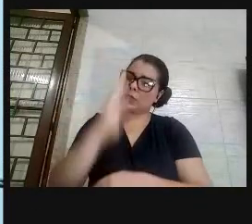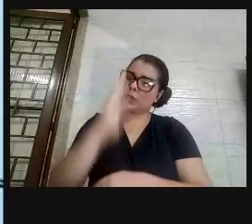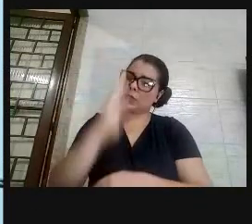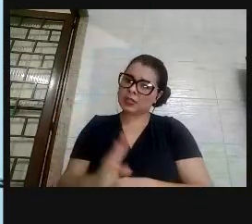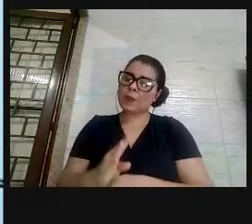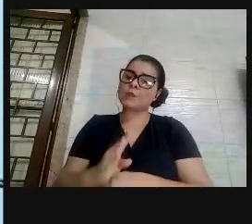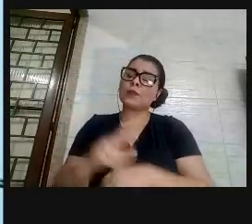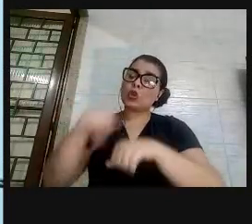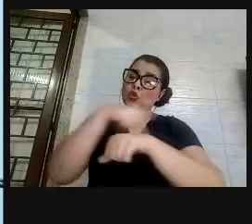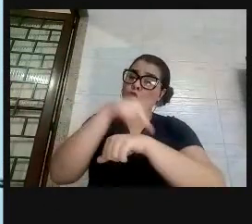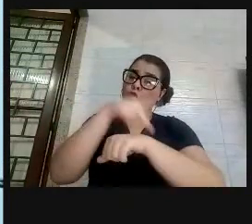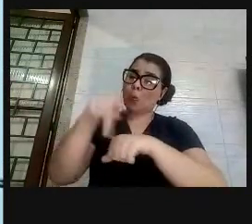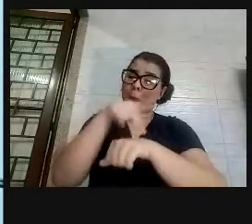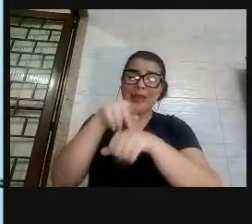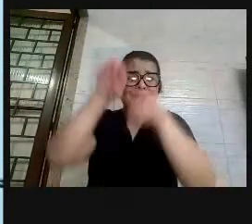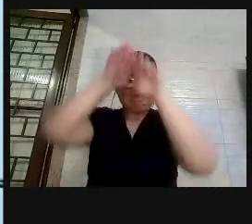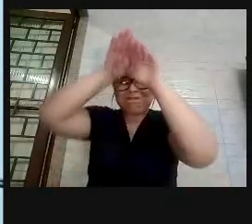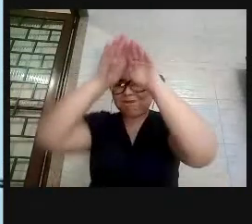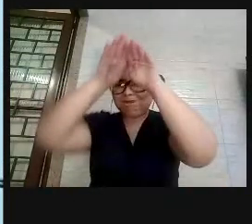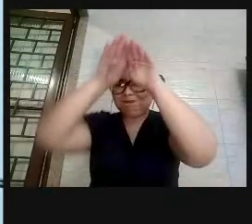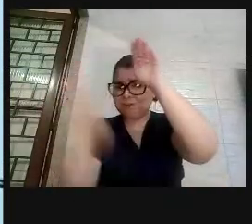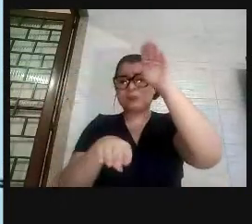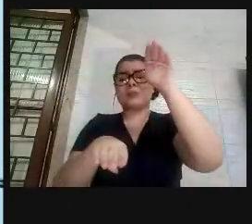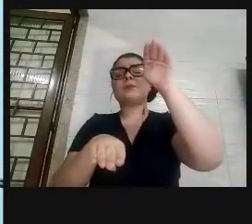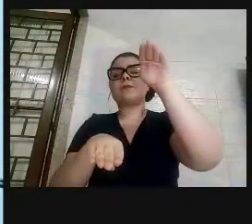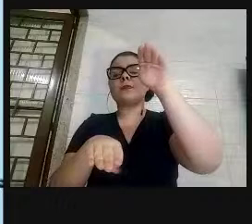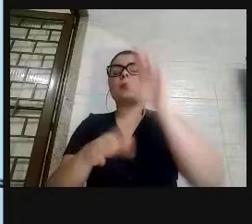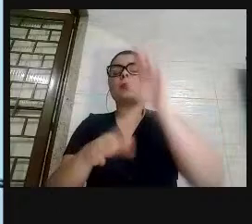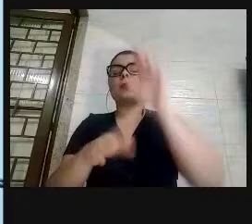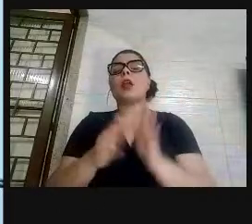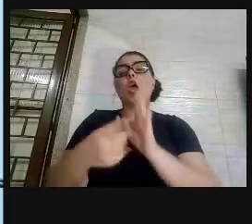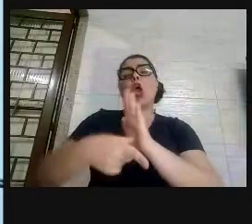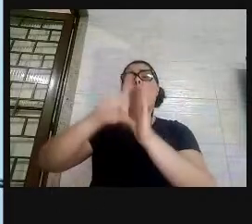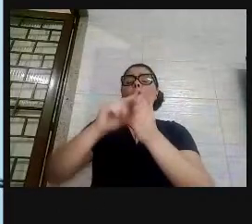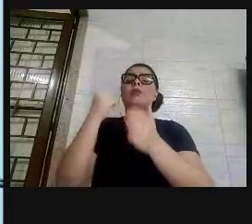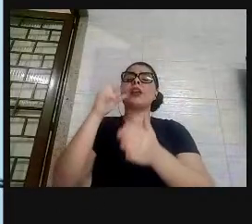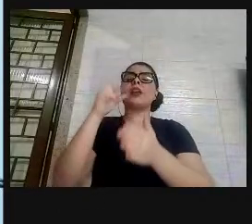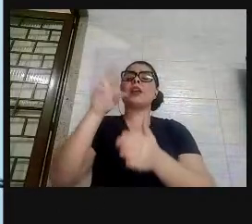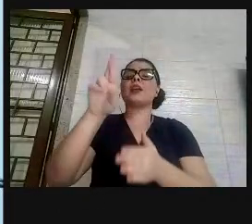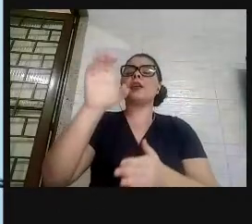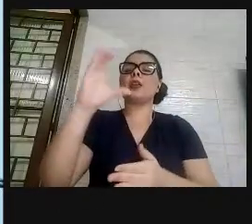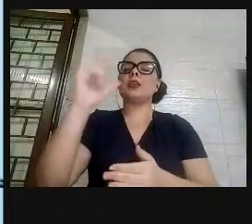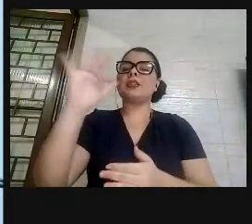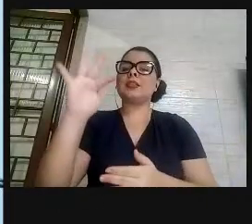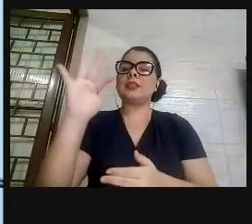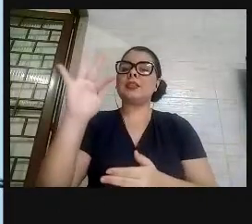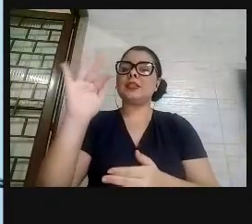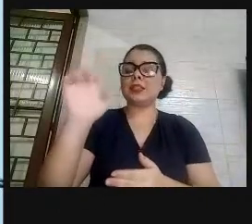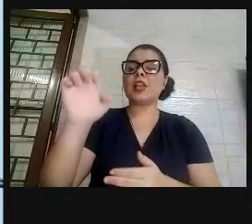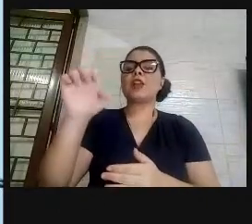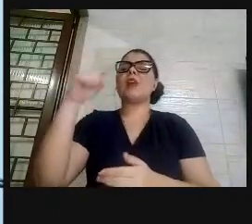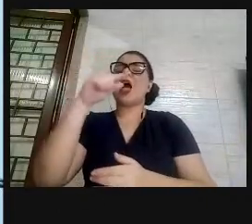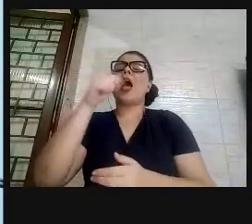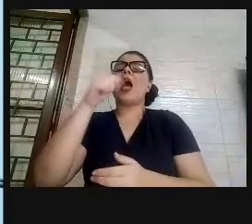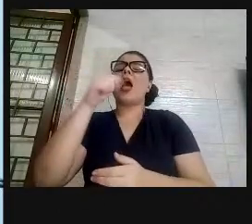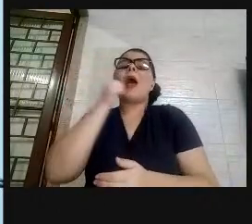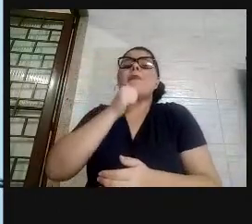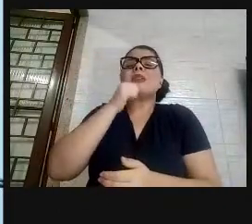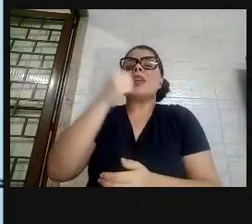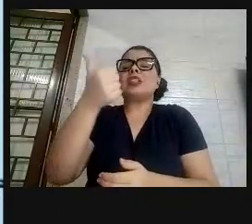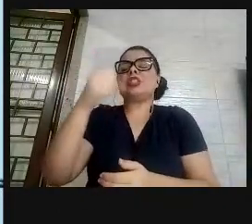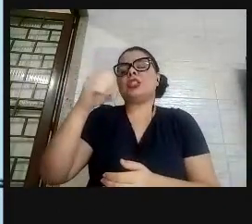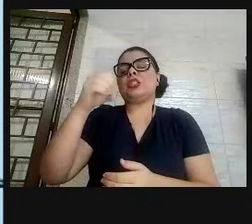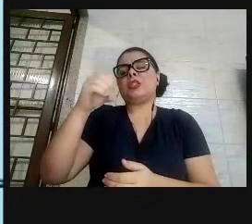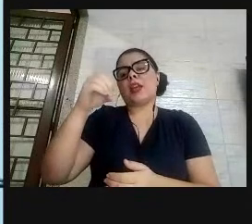um país profundamente desigual. Ontem, por exemplo, em Recife, o caso daquela menina de 10 anos, que foi estuprada pelo